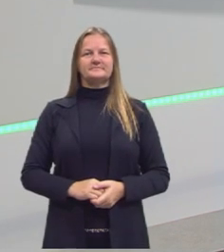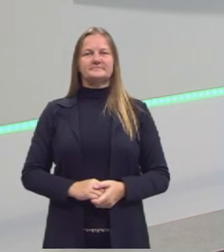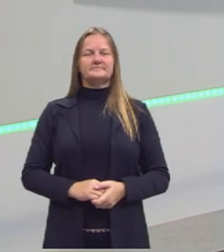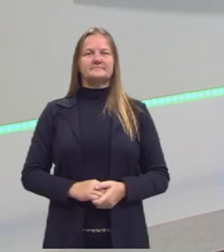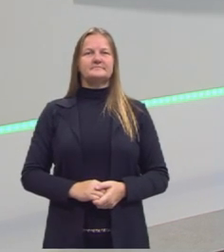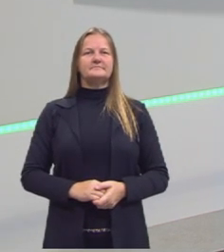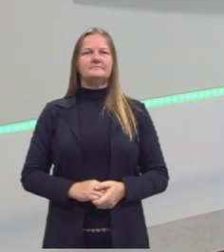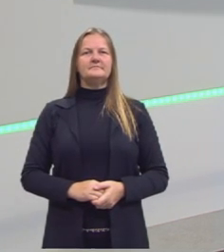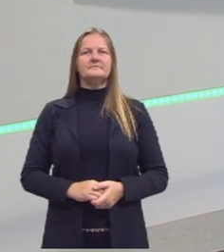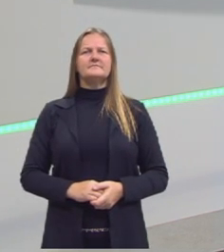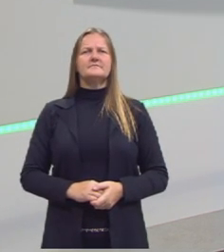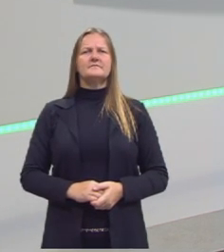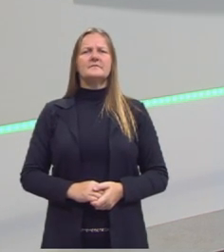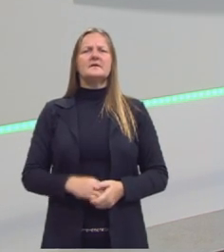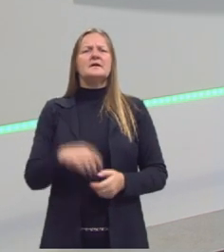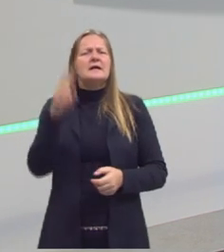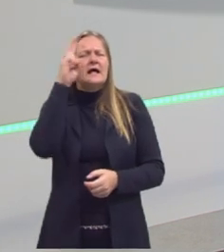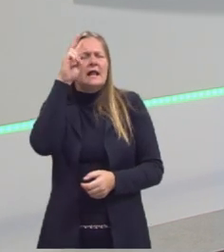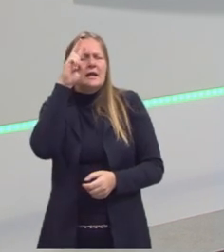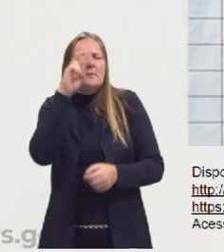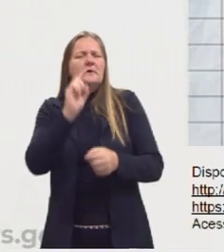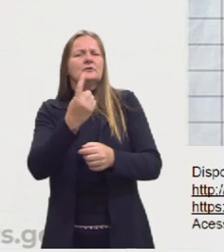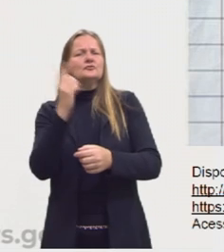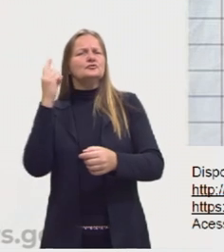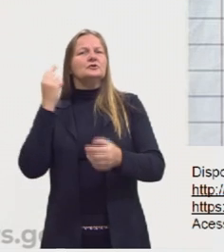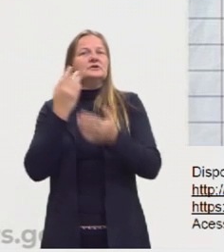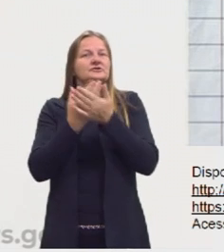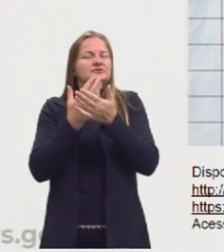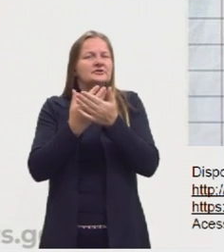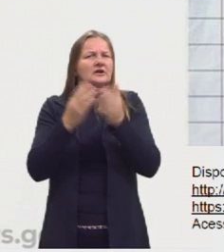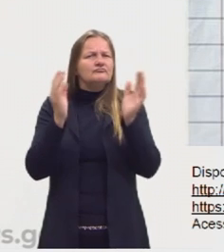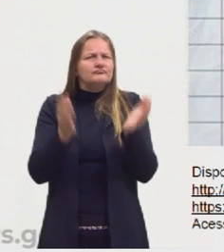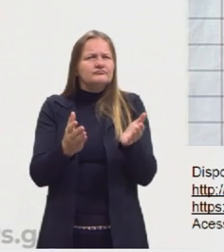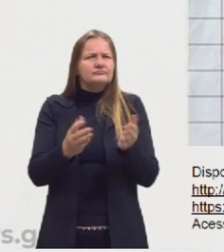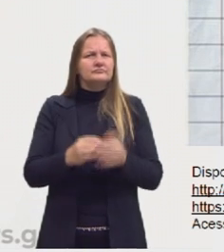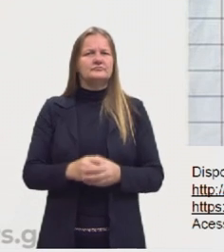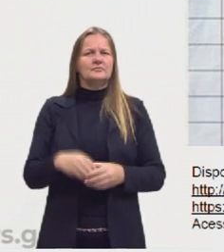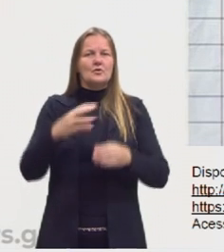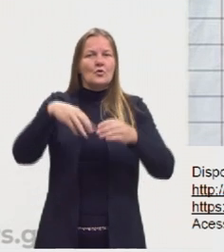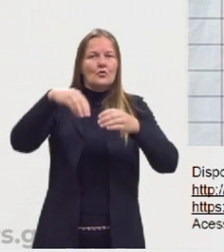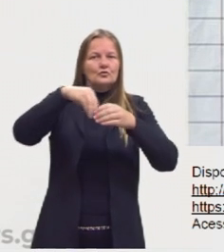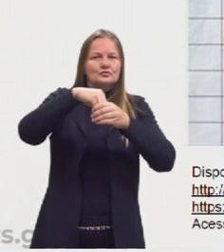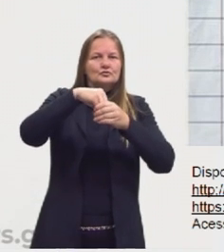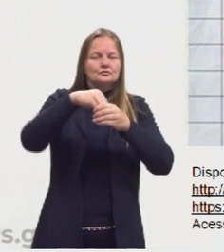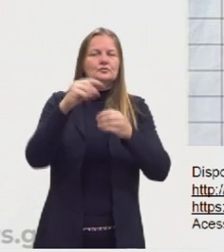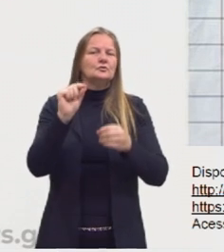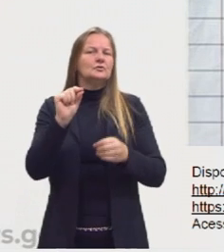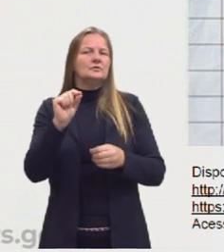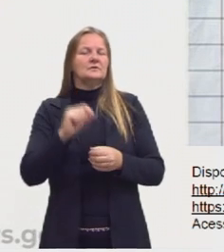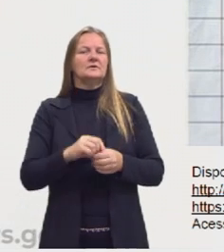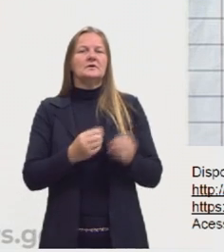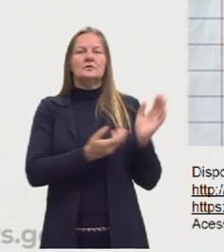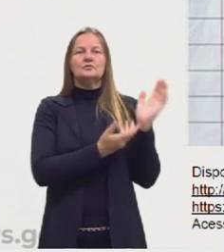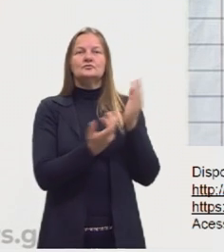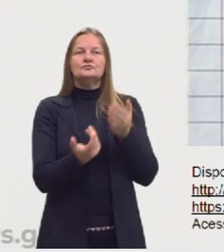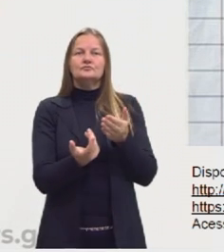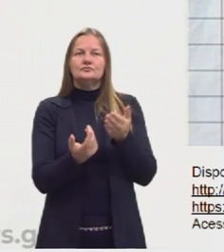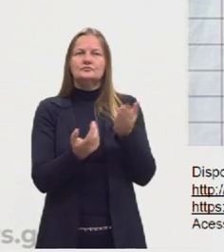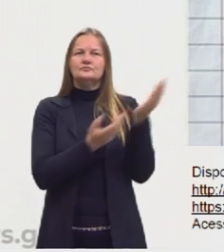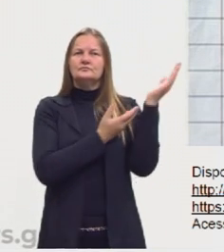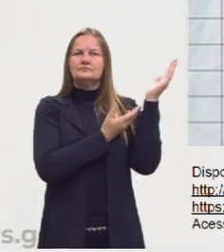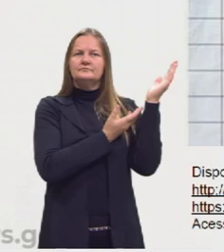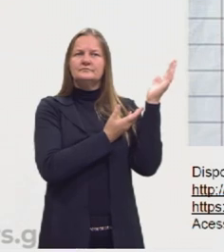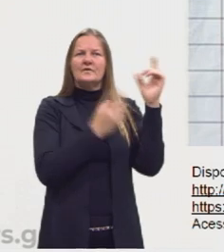Bom, só para a gente relembrar então o que já foi estudado sobre conjuntos. Eu trouxe para vocês então aqui uma